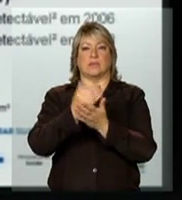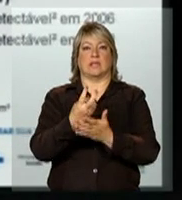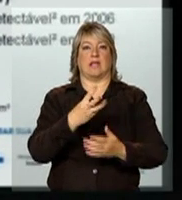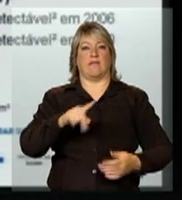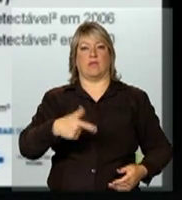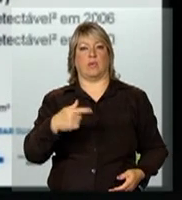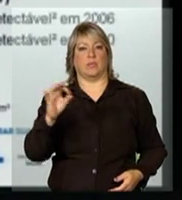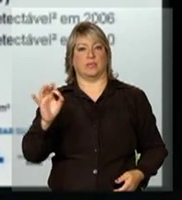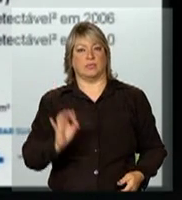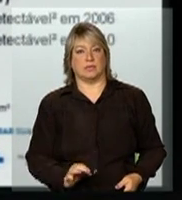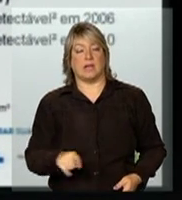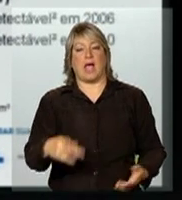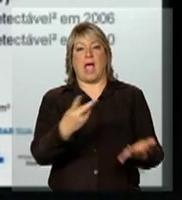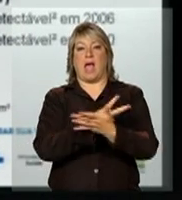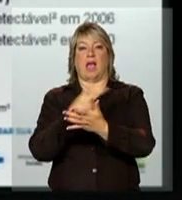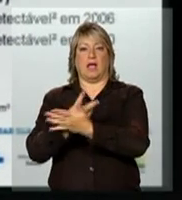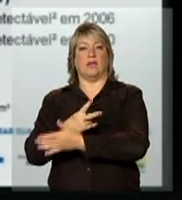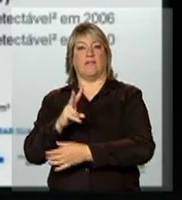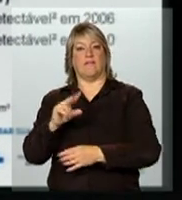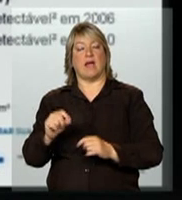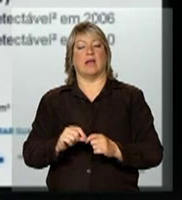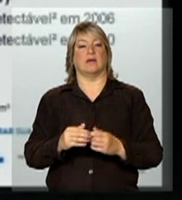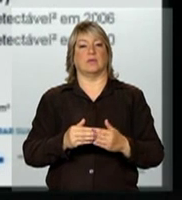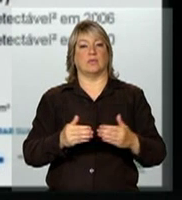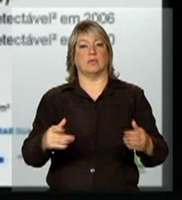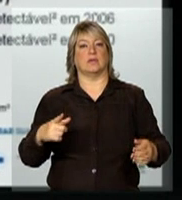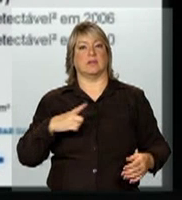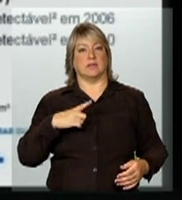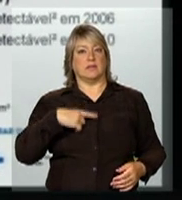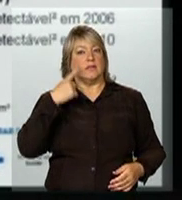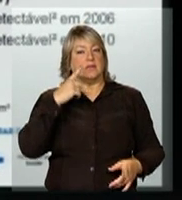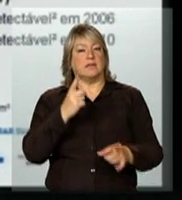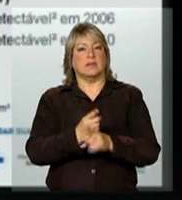casos que vão sendo identificados,